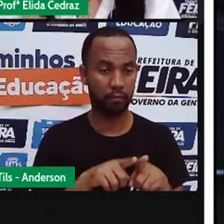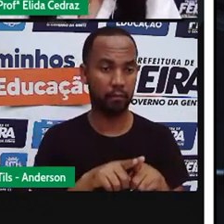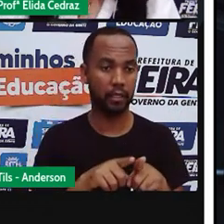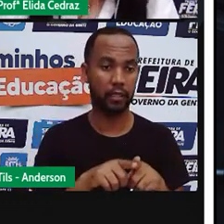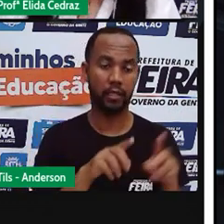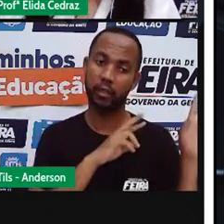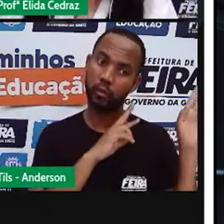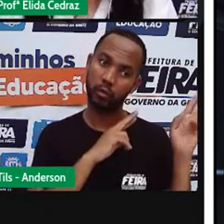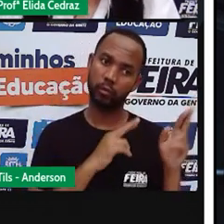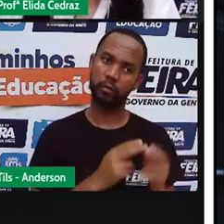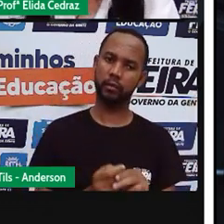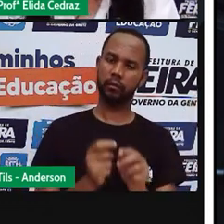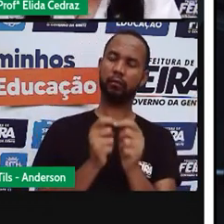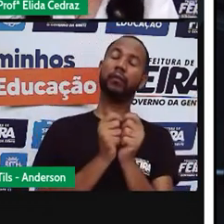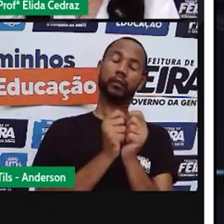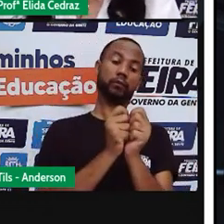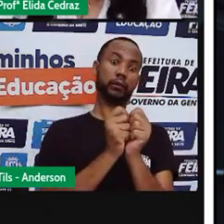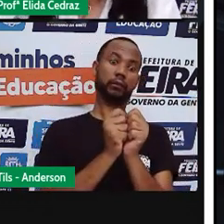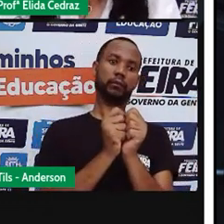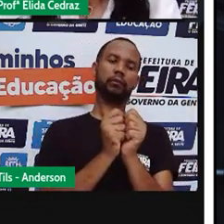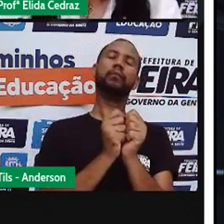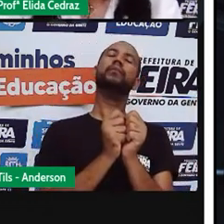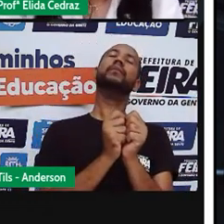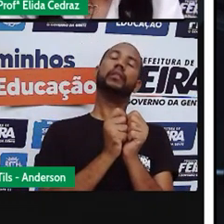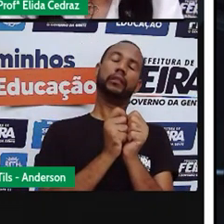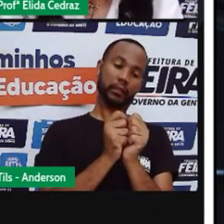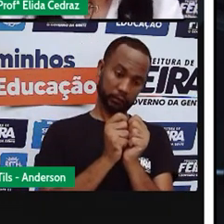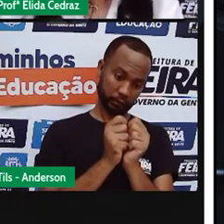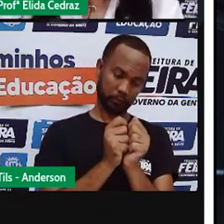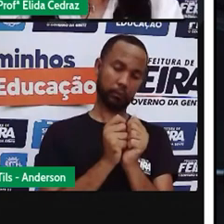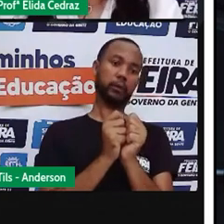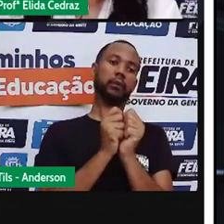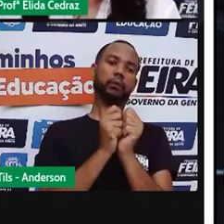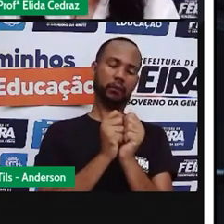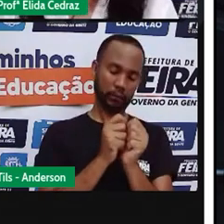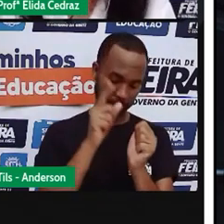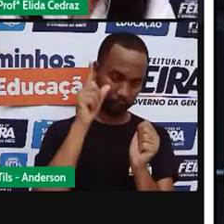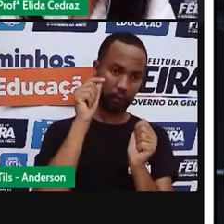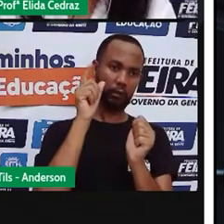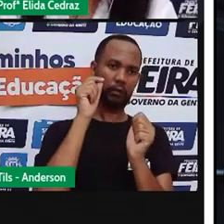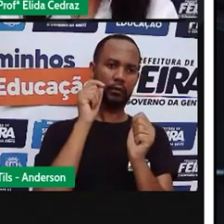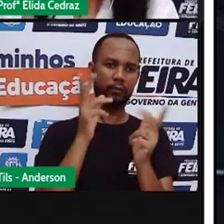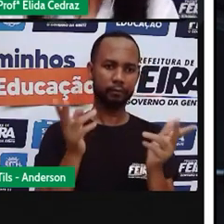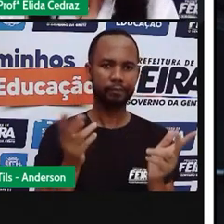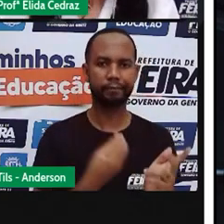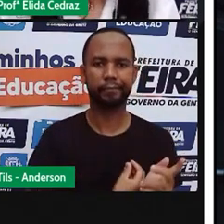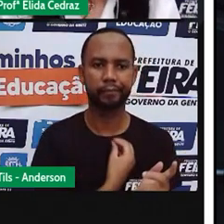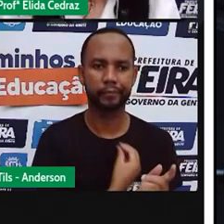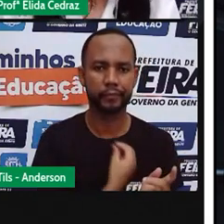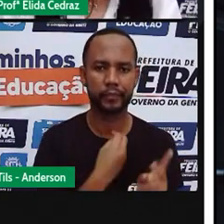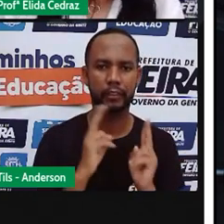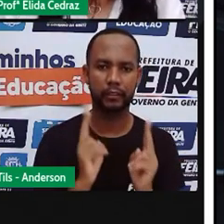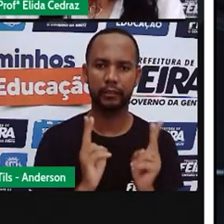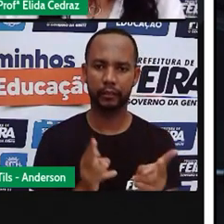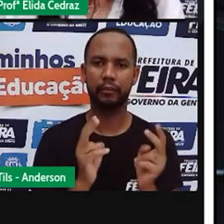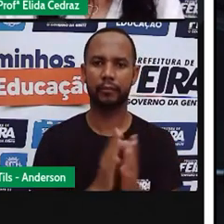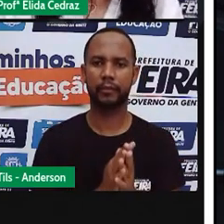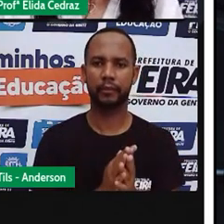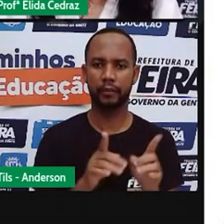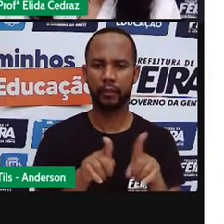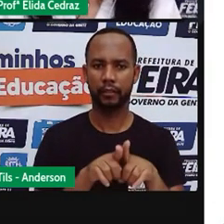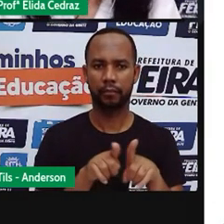cama até a hora de conseguir pegar no sono. E a divulgação do fake news.